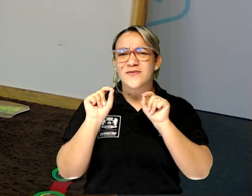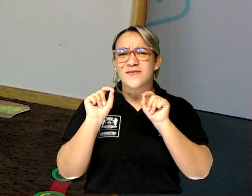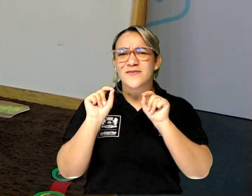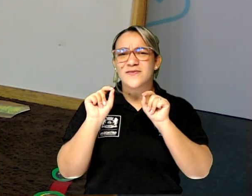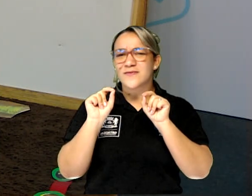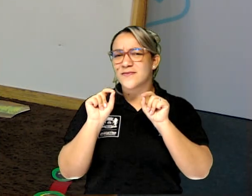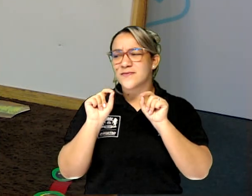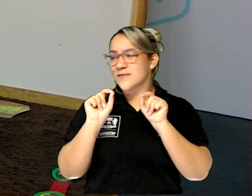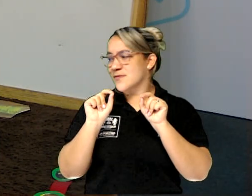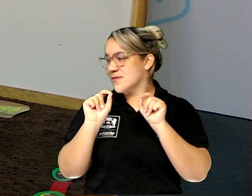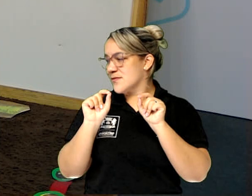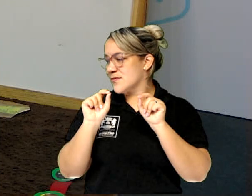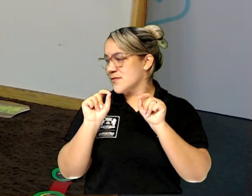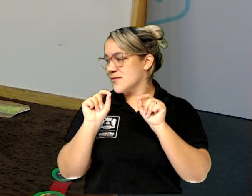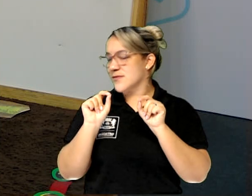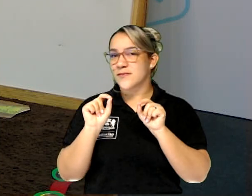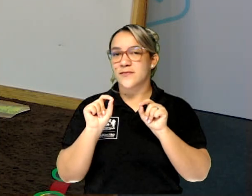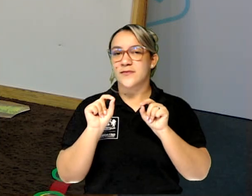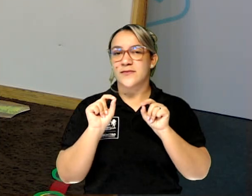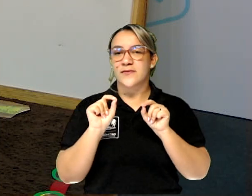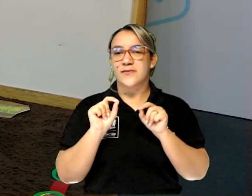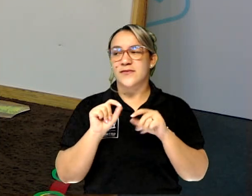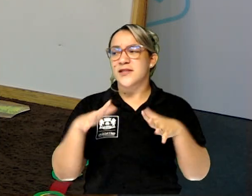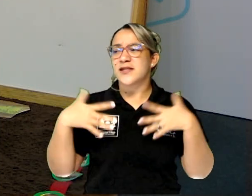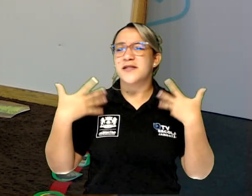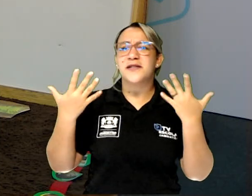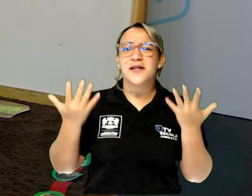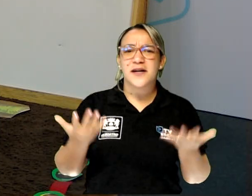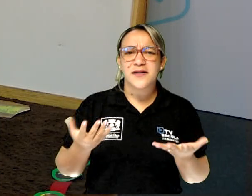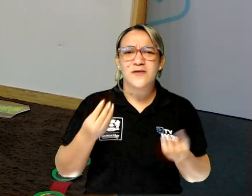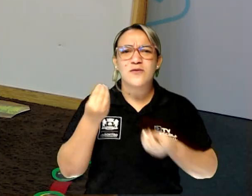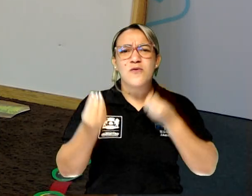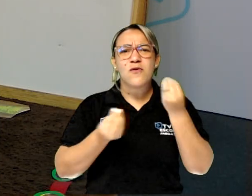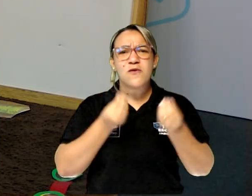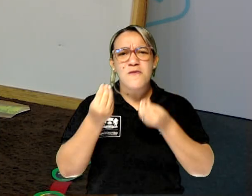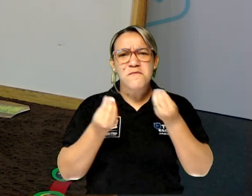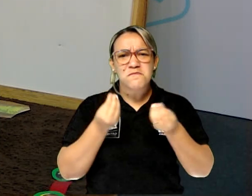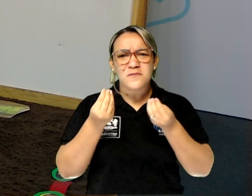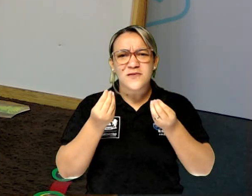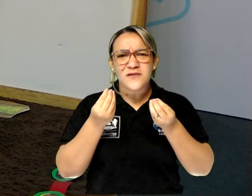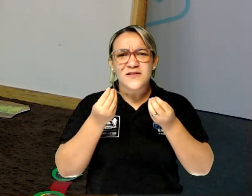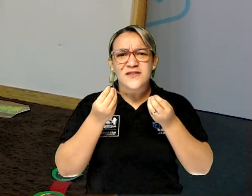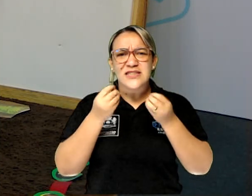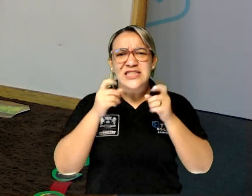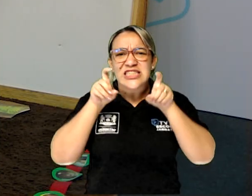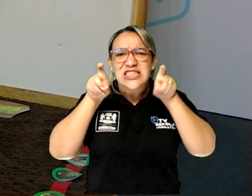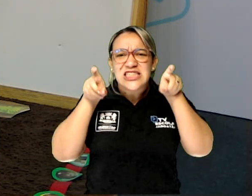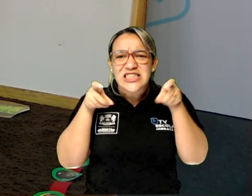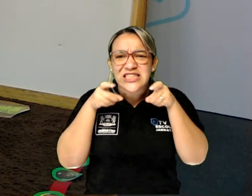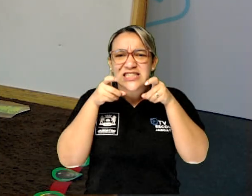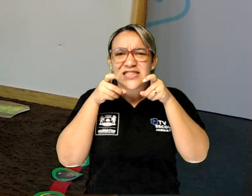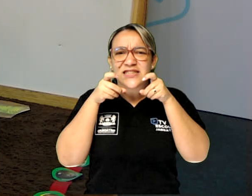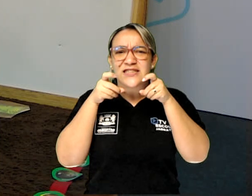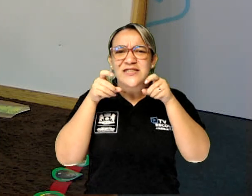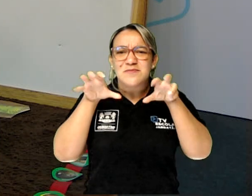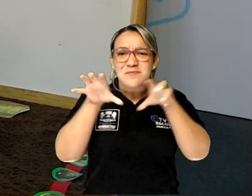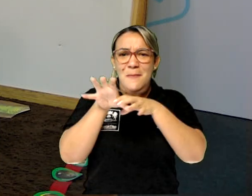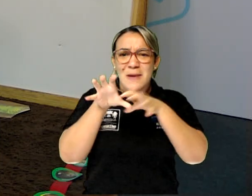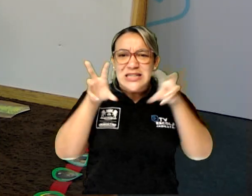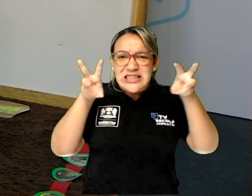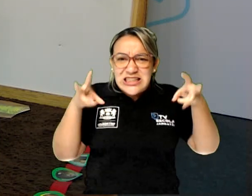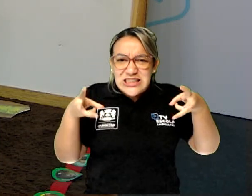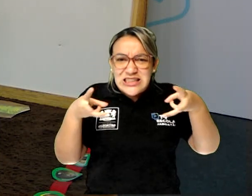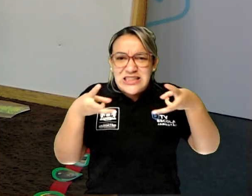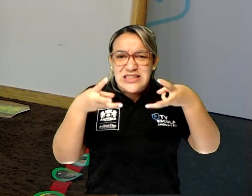Garras incríveis. E aí? Como é? Essas garras incríveis estão nas mãos.